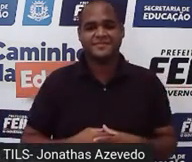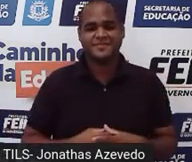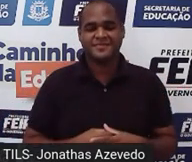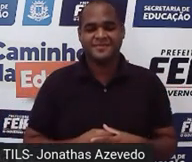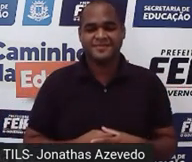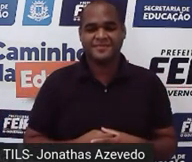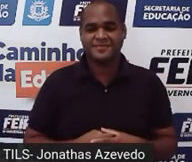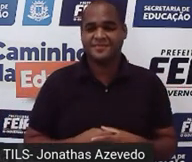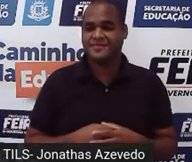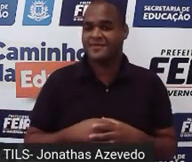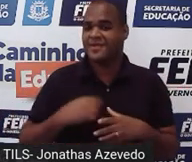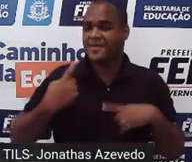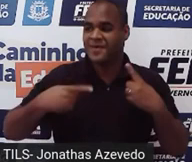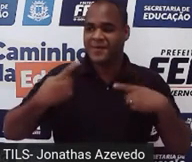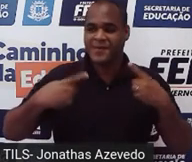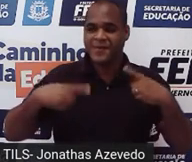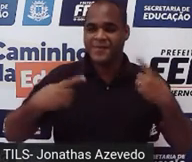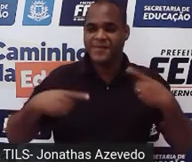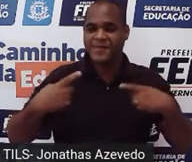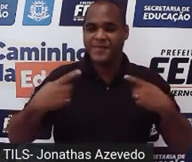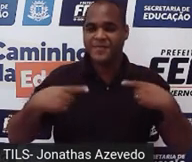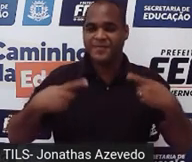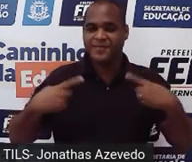Mais um pouquinho de suspense.